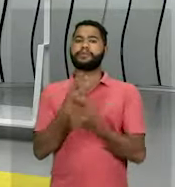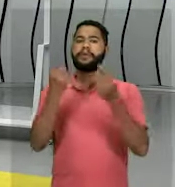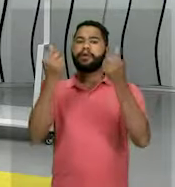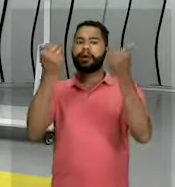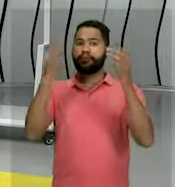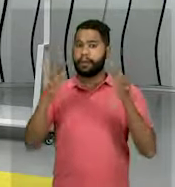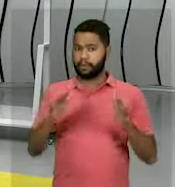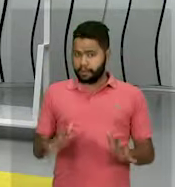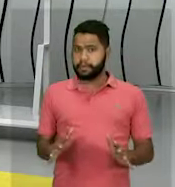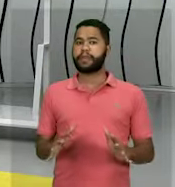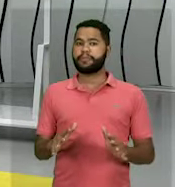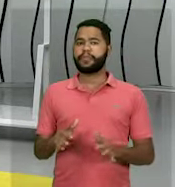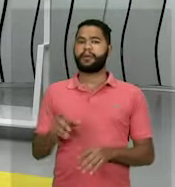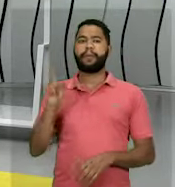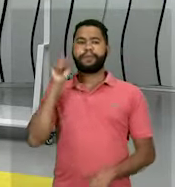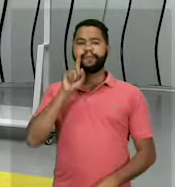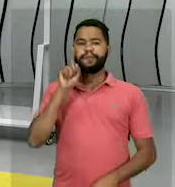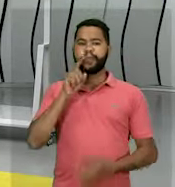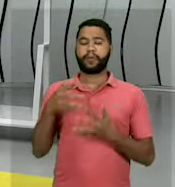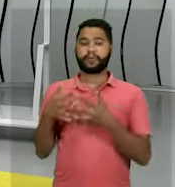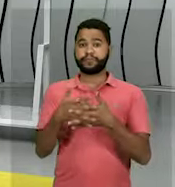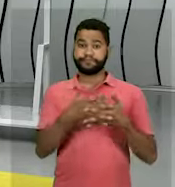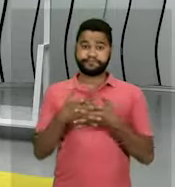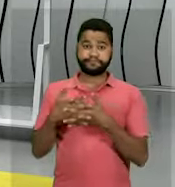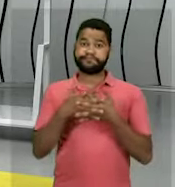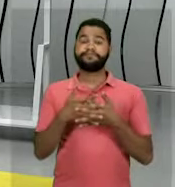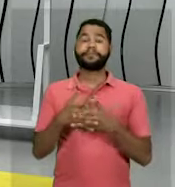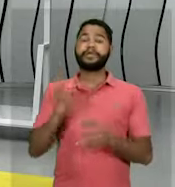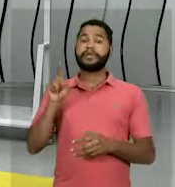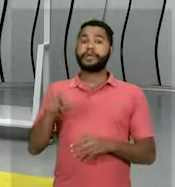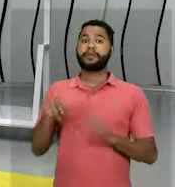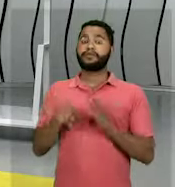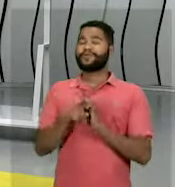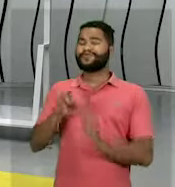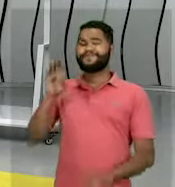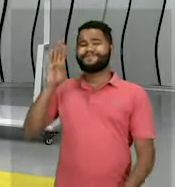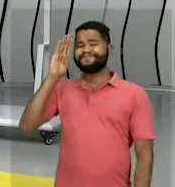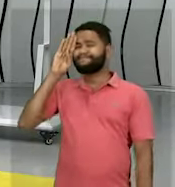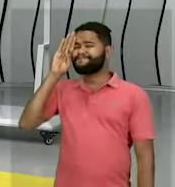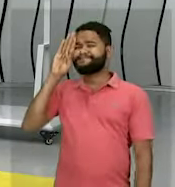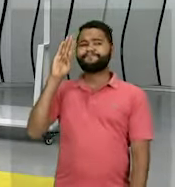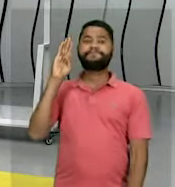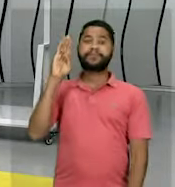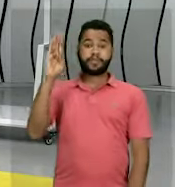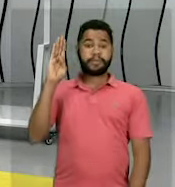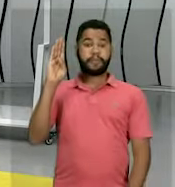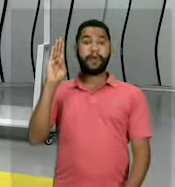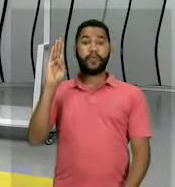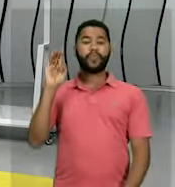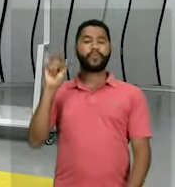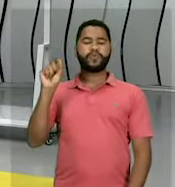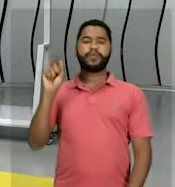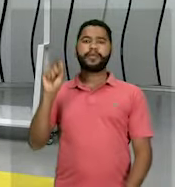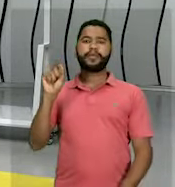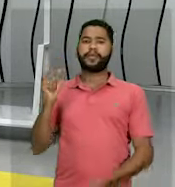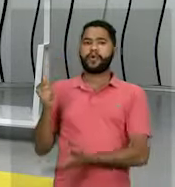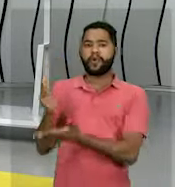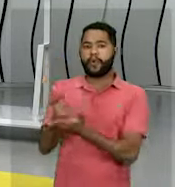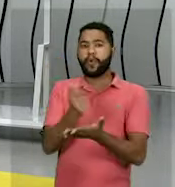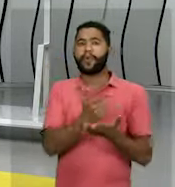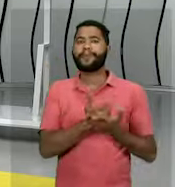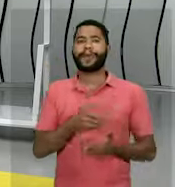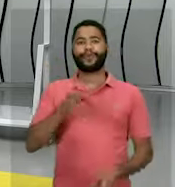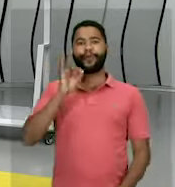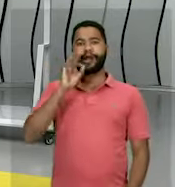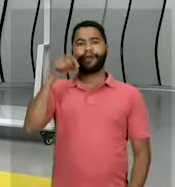1929 nos Estados Unidos. E os Estados Unidos eram o nosso, até então, principal comprador de café